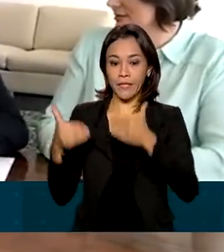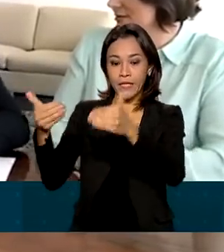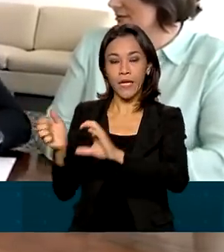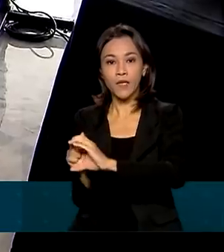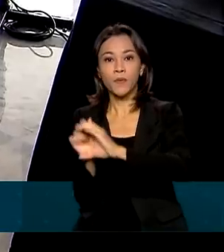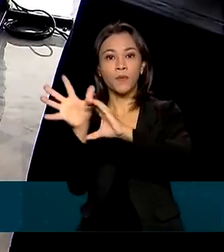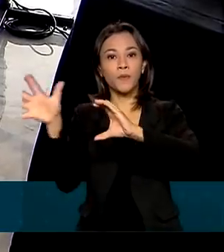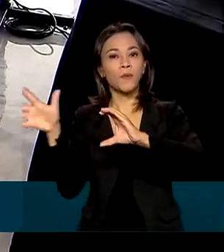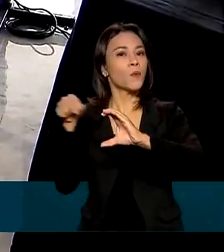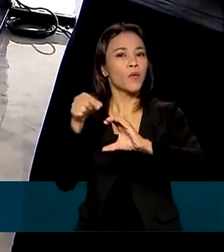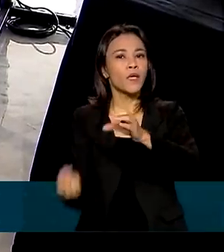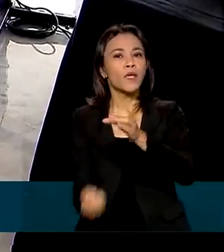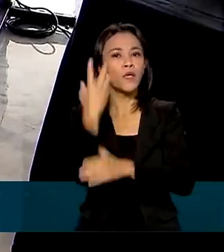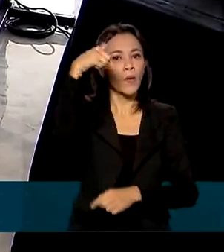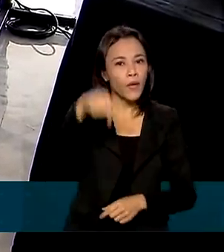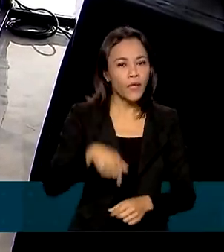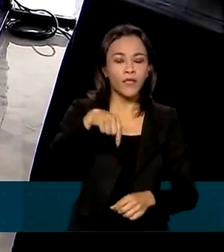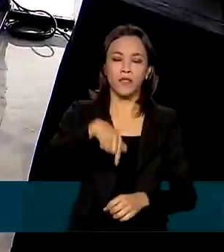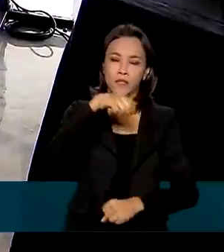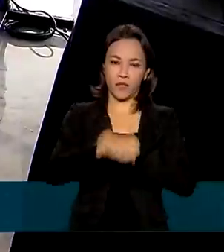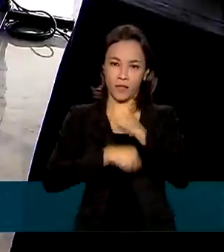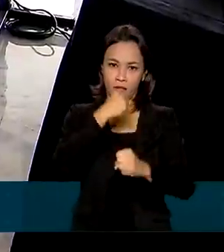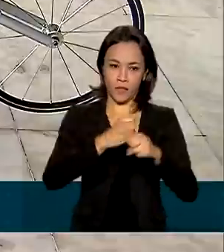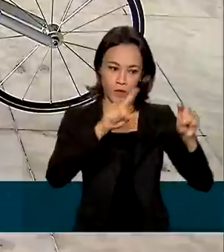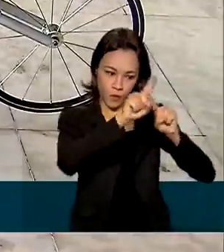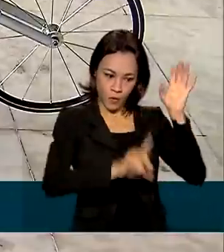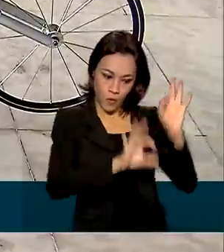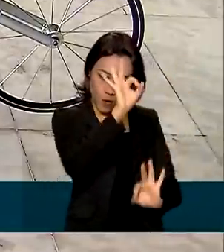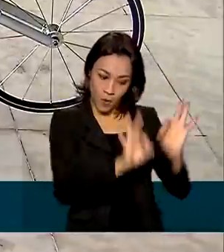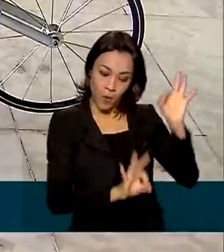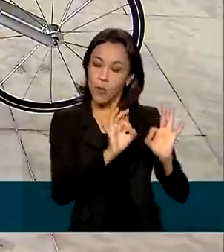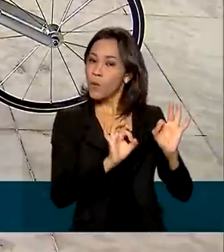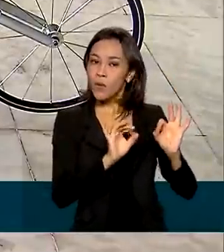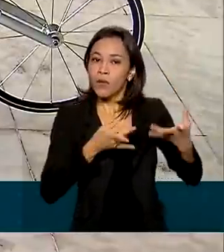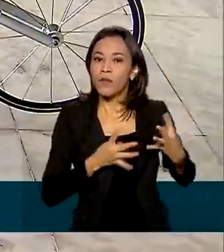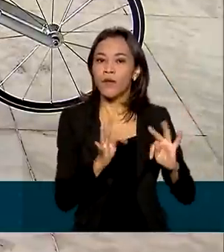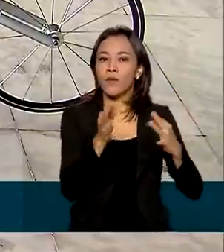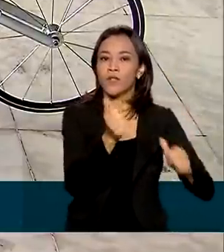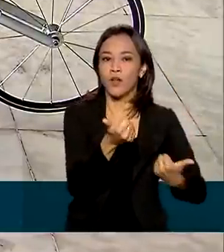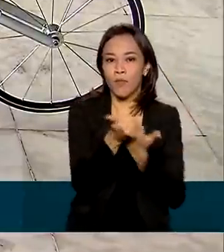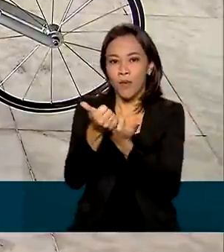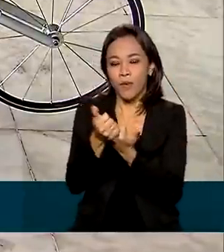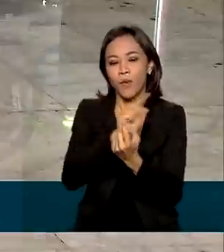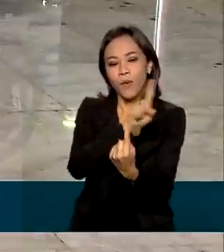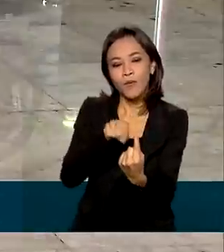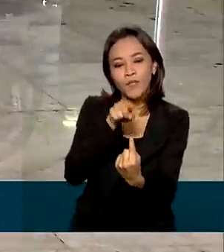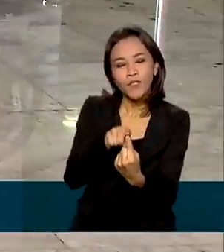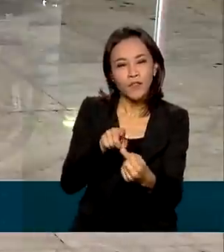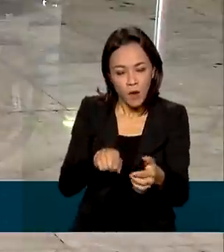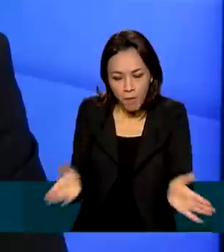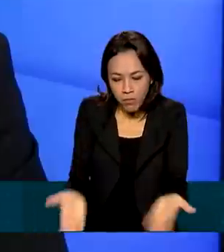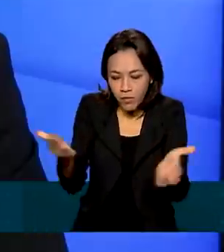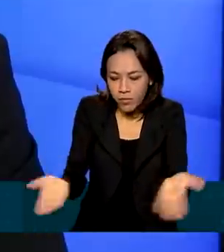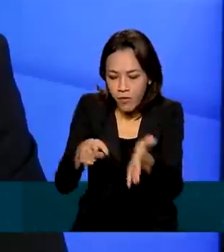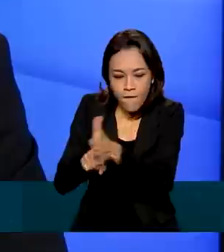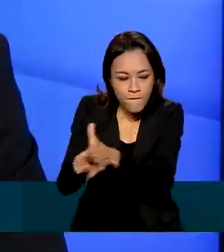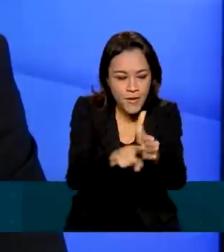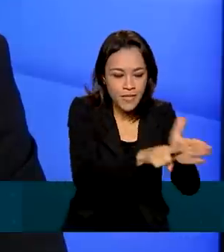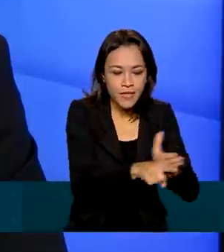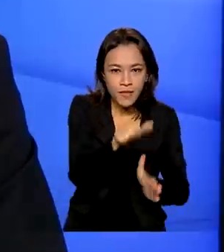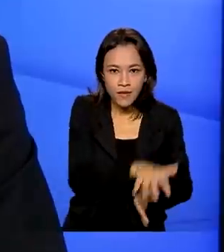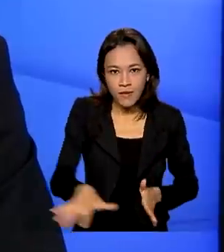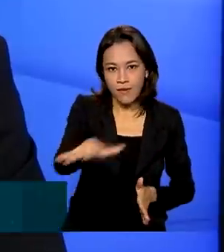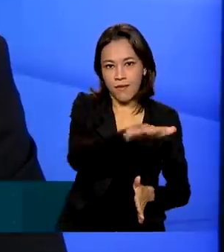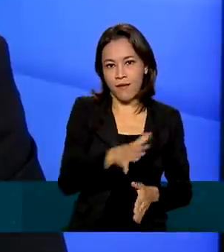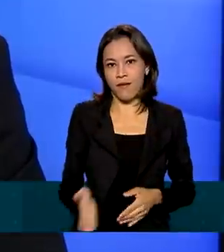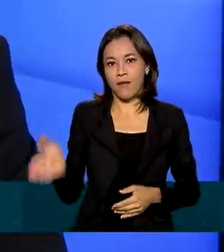neste ano, o Plano Nacional de Tecnologia Assistiva para ampliar pesquisas na área. O ecossistema de